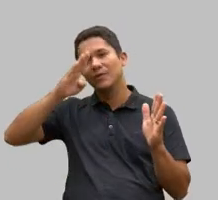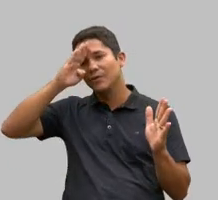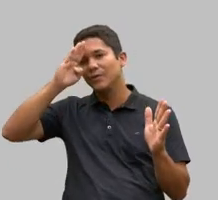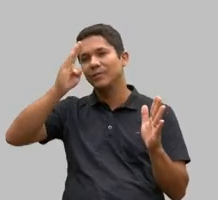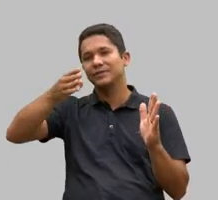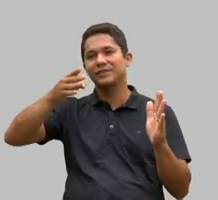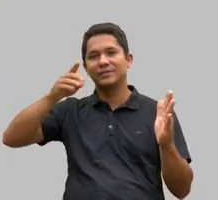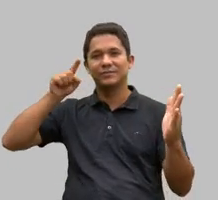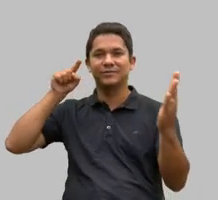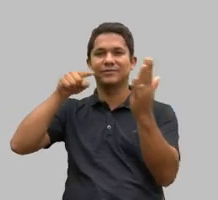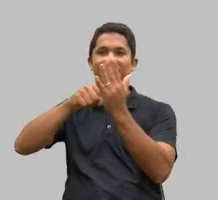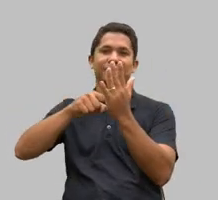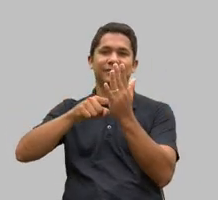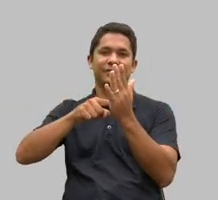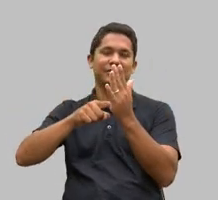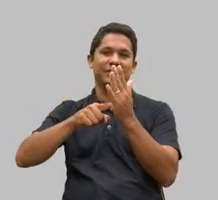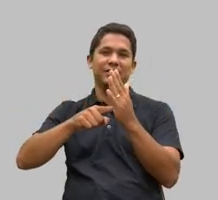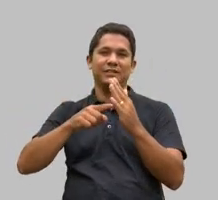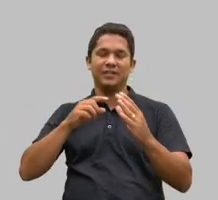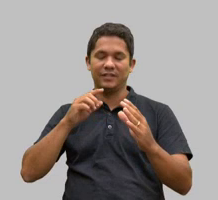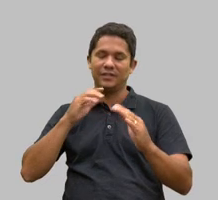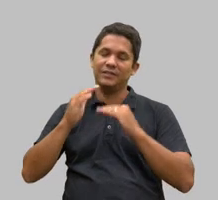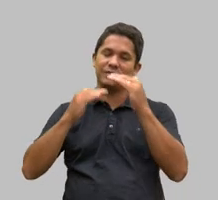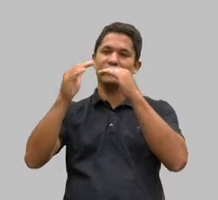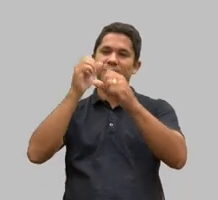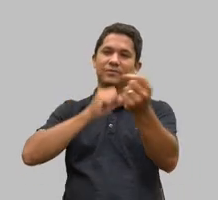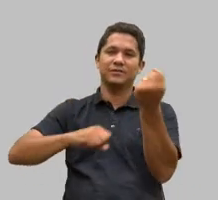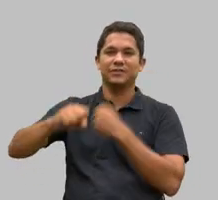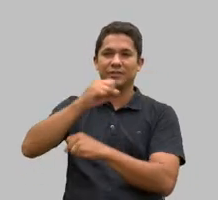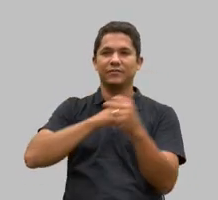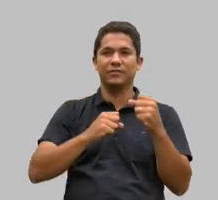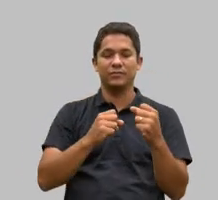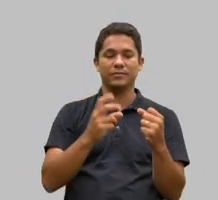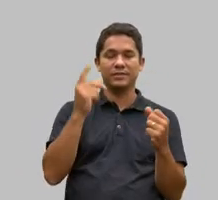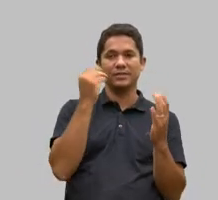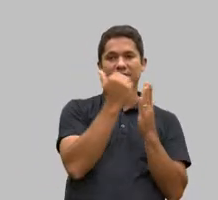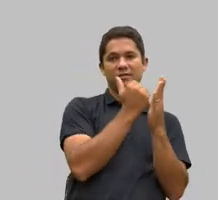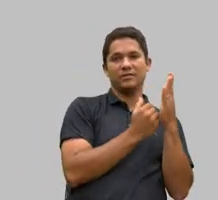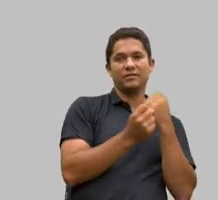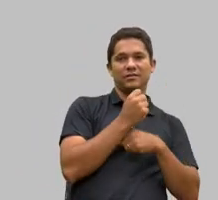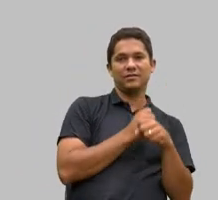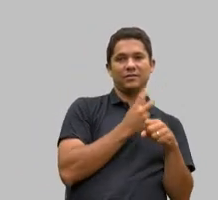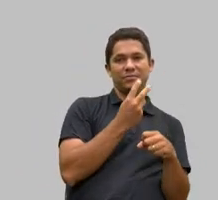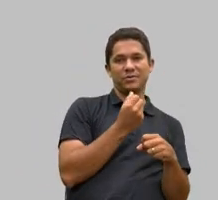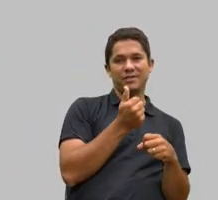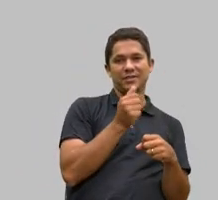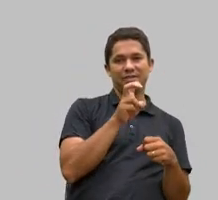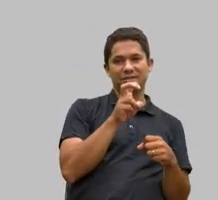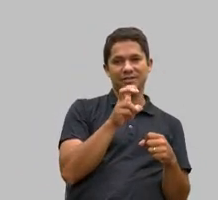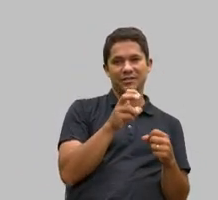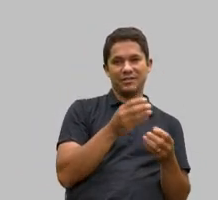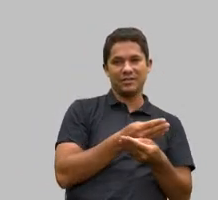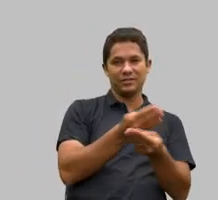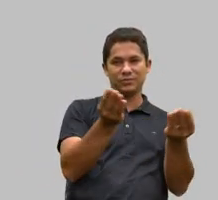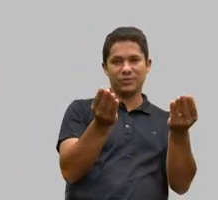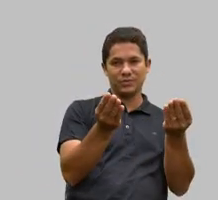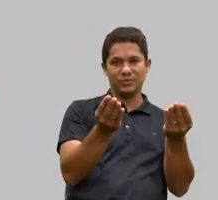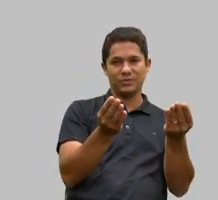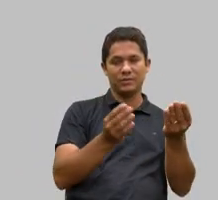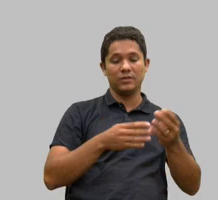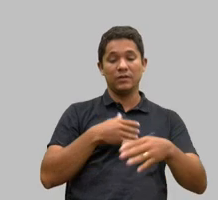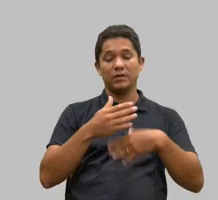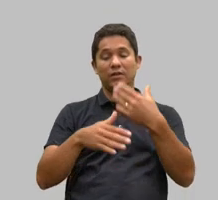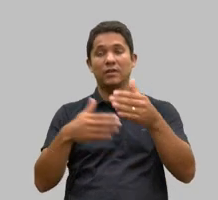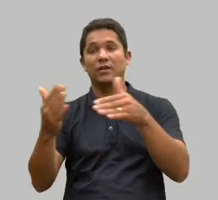A agenda foi lançada em 2015, ela vai até 2030. Então, temos apenas seis anos para avançar com uma